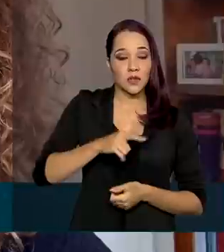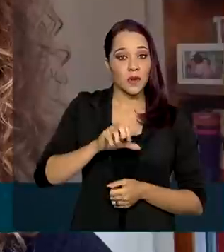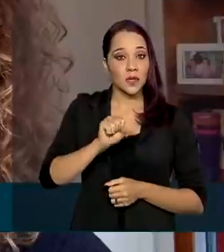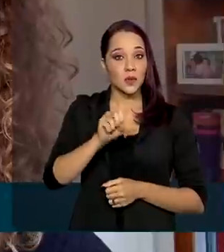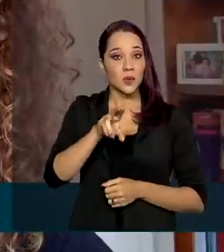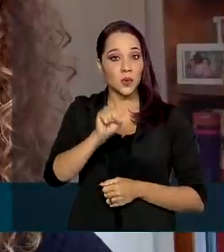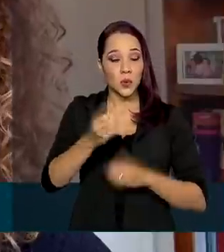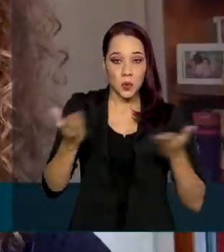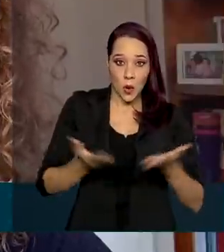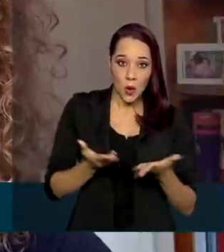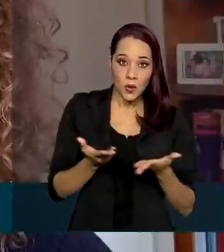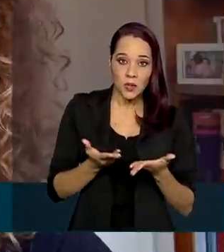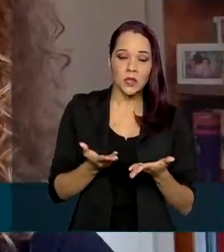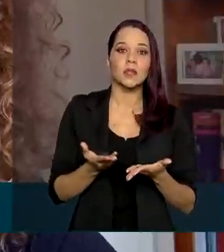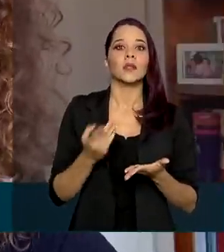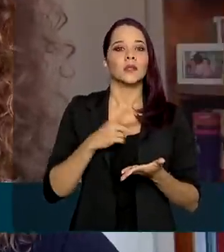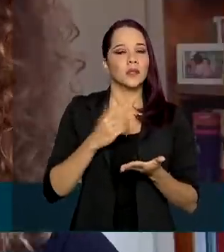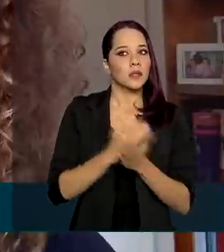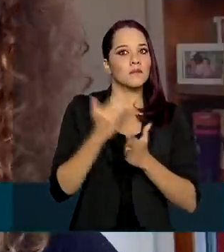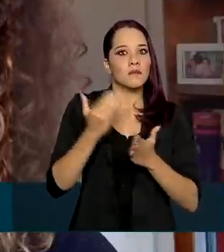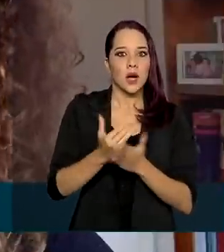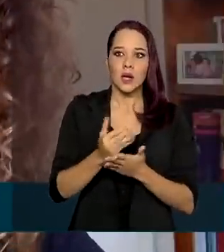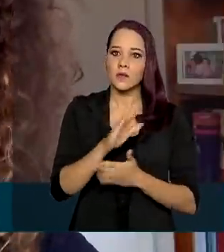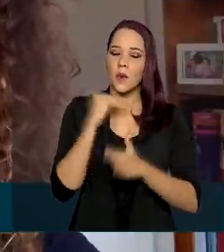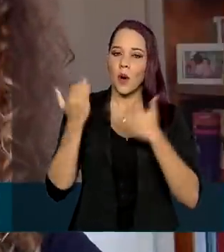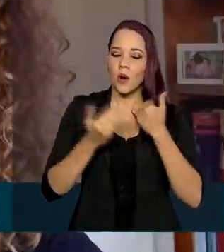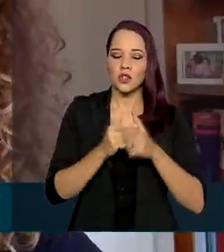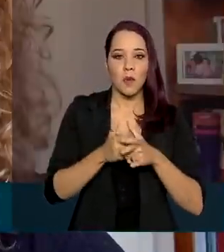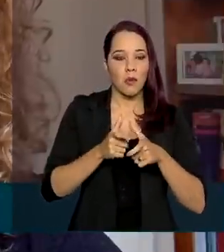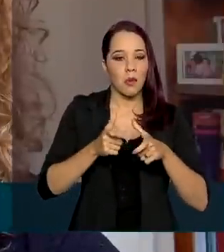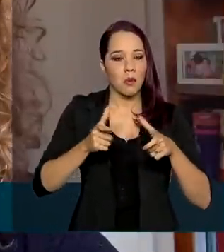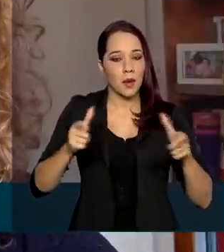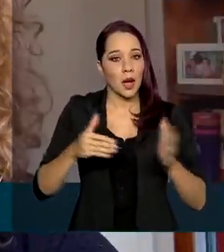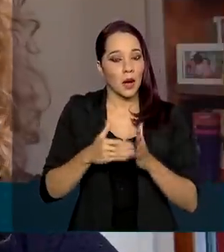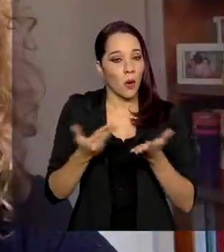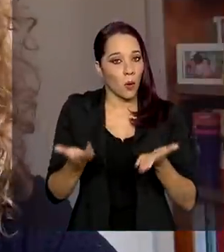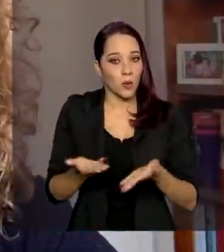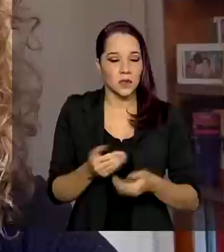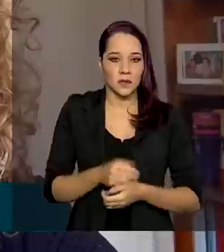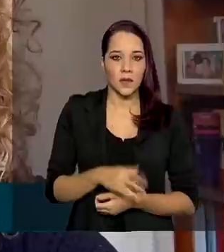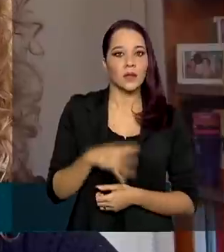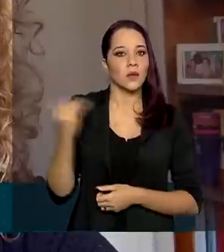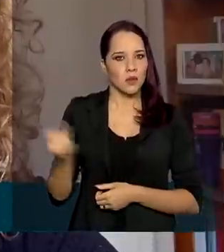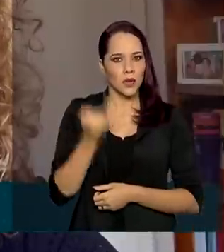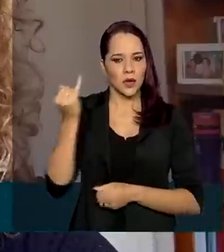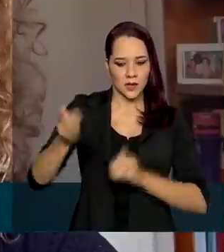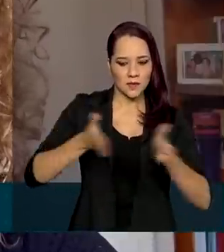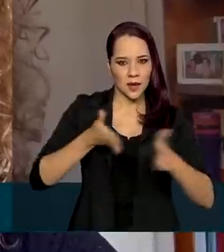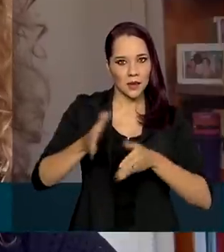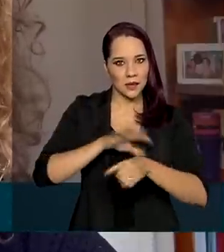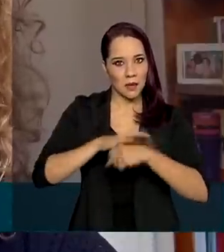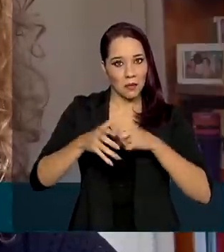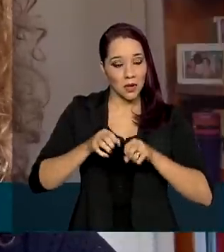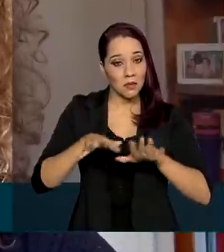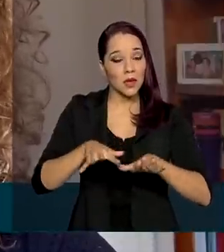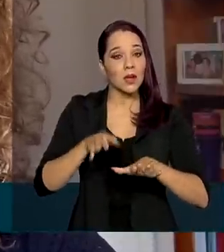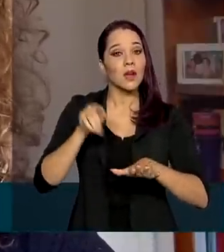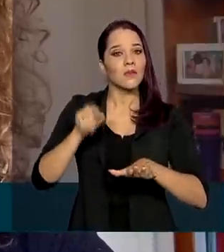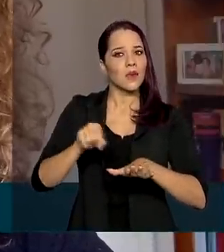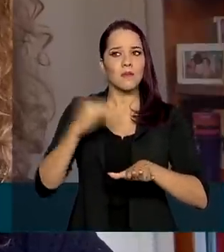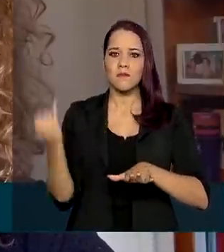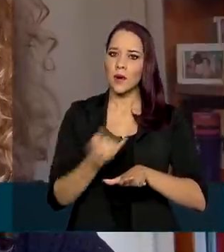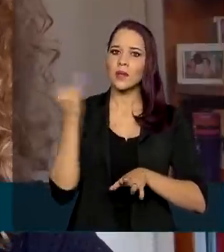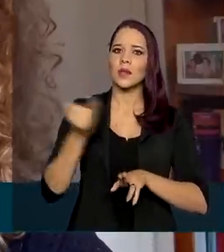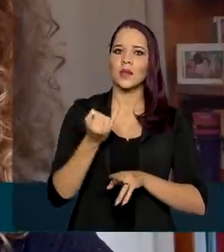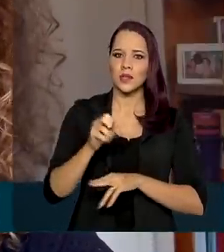hoje, gente provavelmente estaria com o maior número de mortos do que a gente tem hoje. A importância nesse período da pandemia foi fundamental à existência do